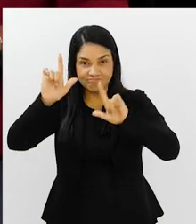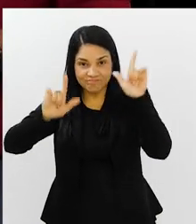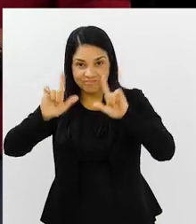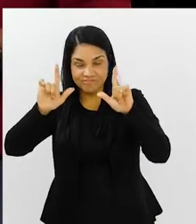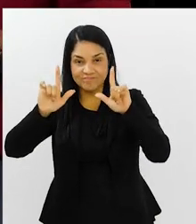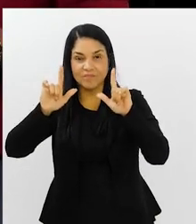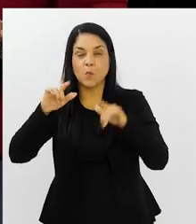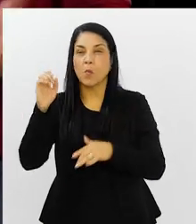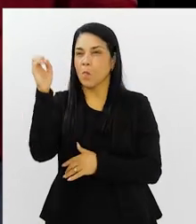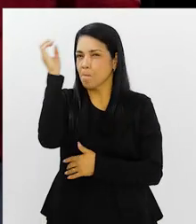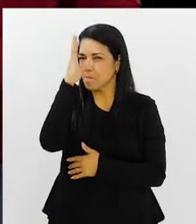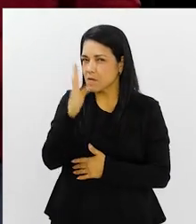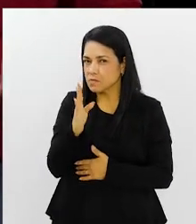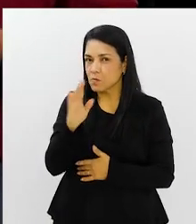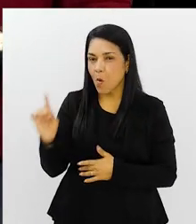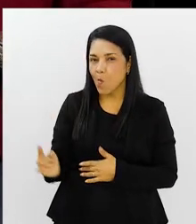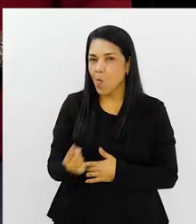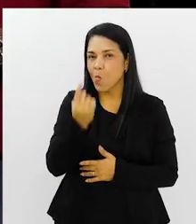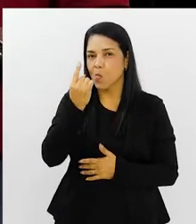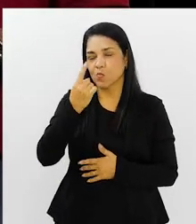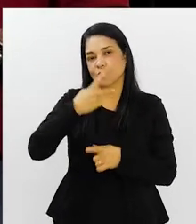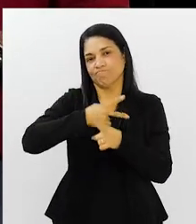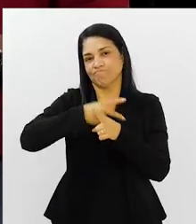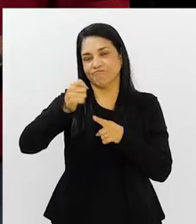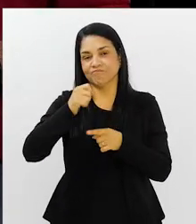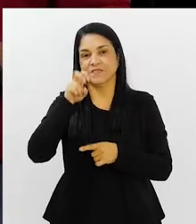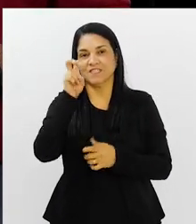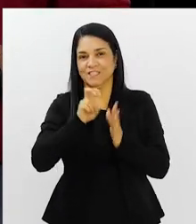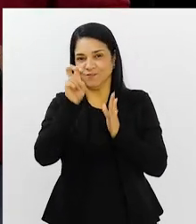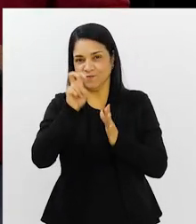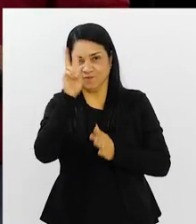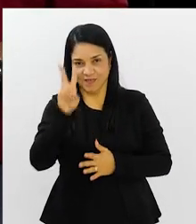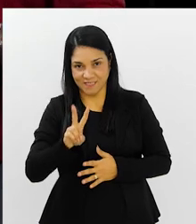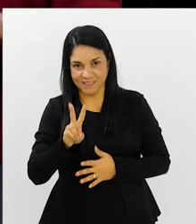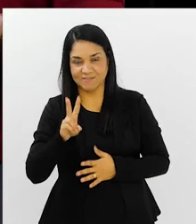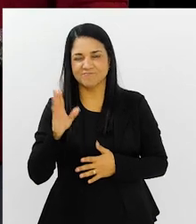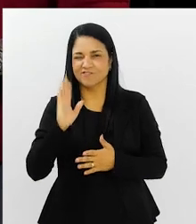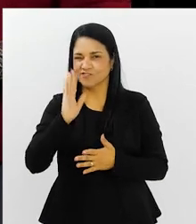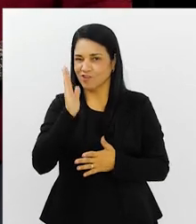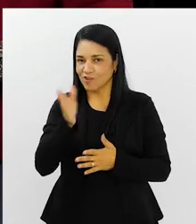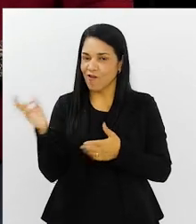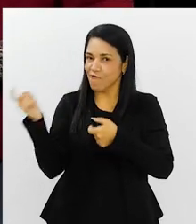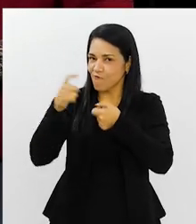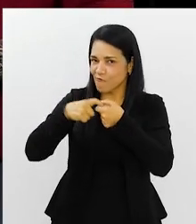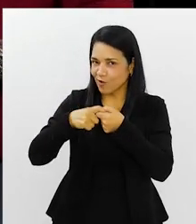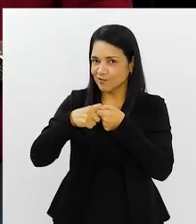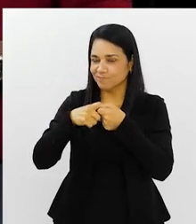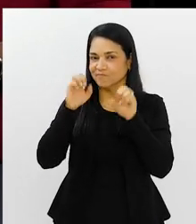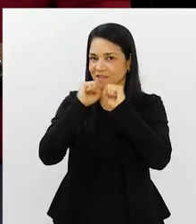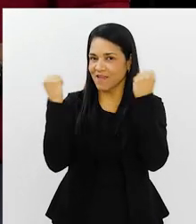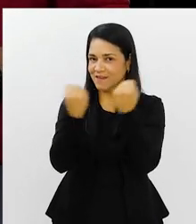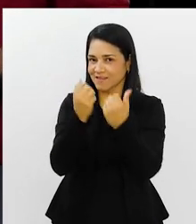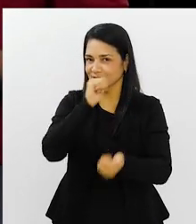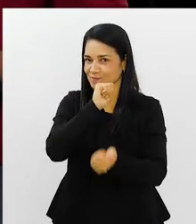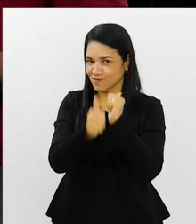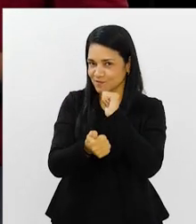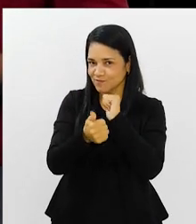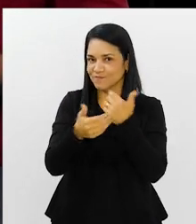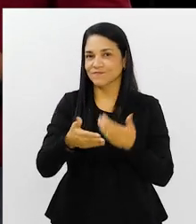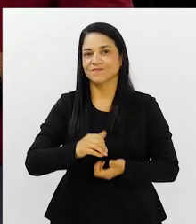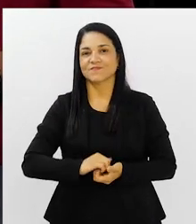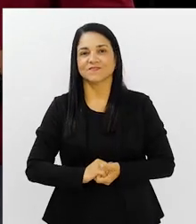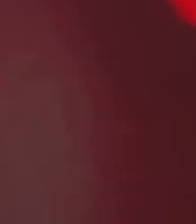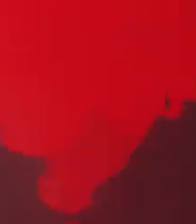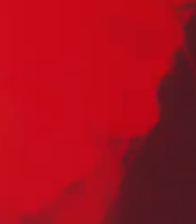telespectadores. Afinal de contas, o Brasil é o único pentacampeonato mundial. Já, já a gente volta aqui no Arena Esportiva.